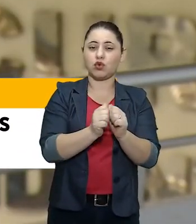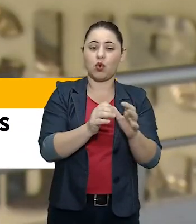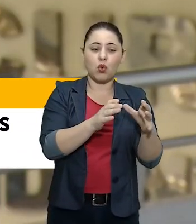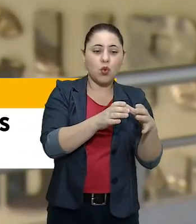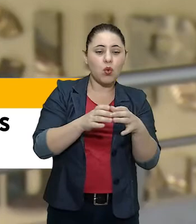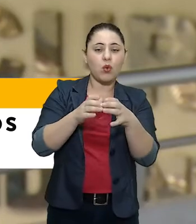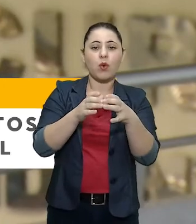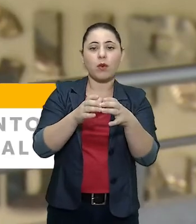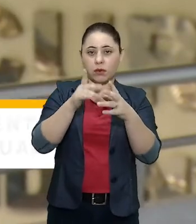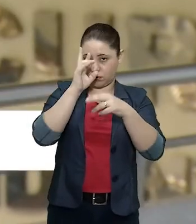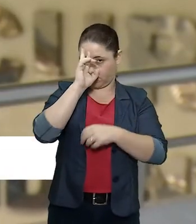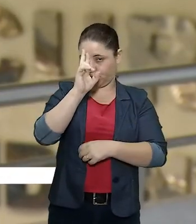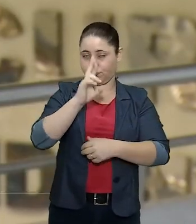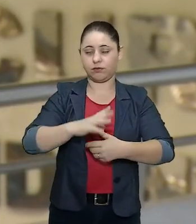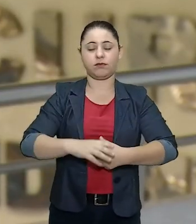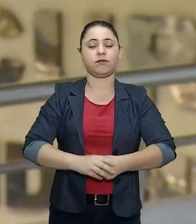direito junto aos setores competentes.